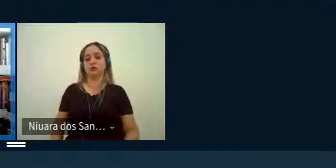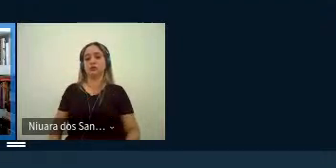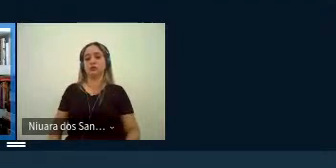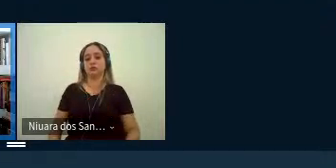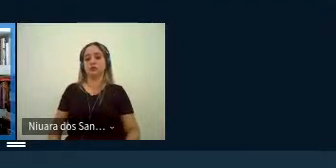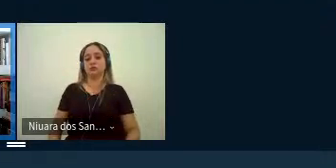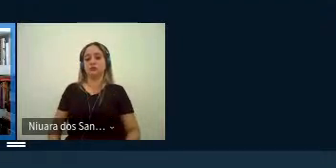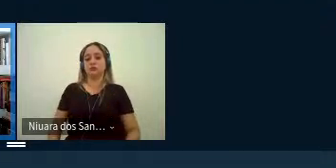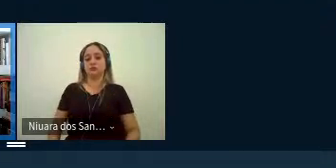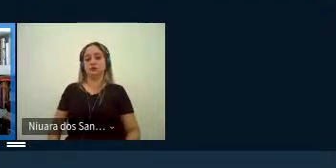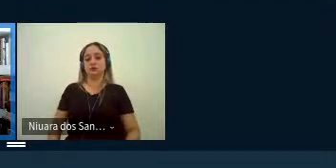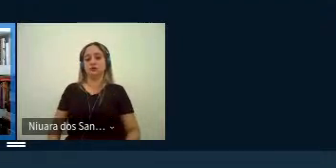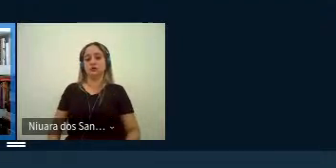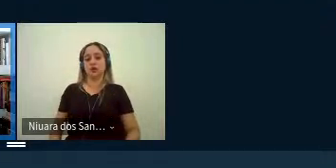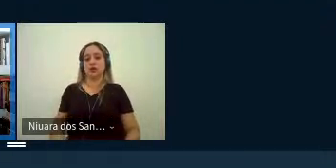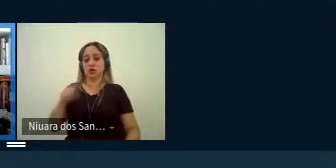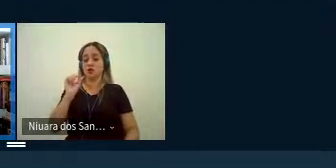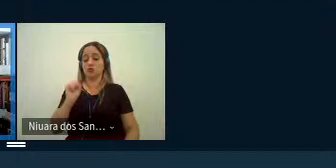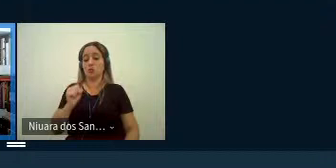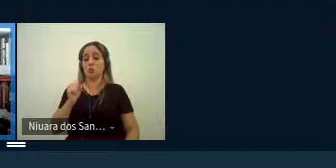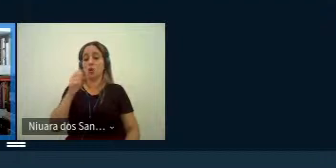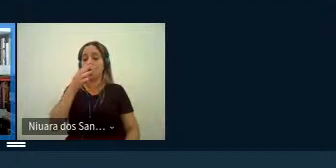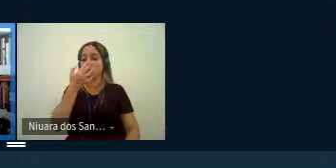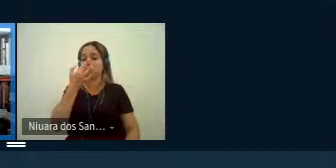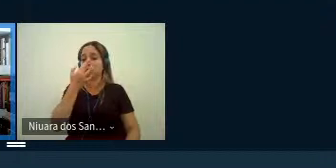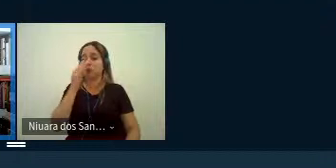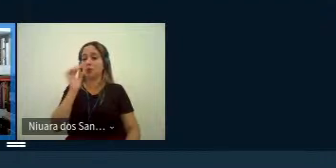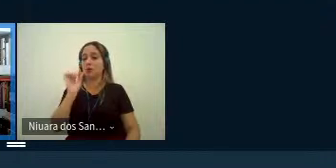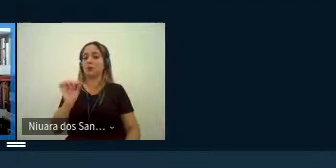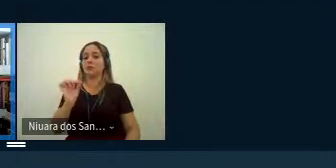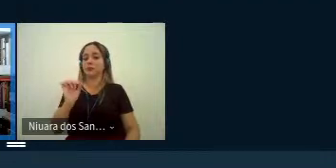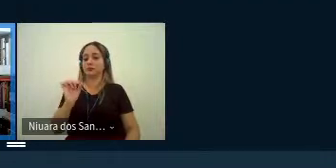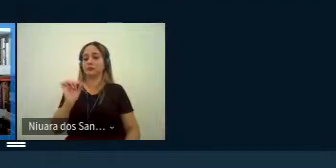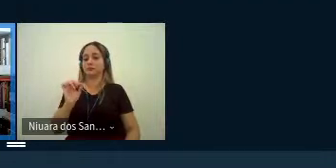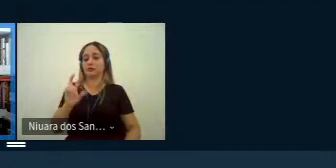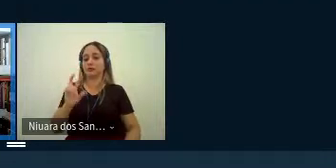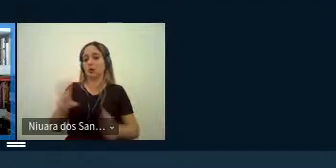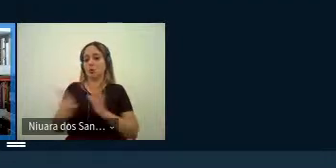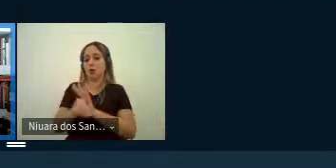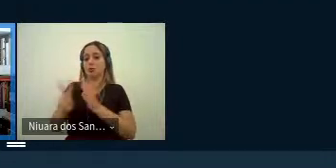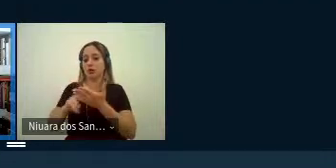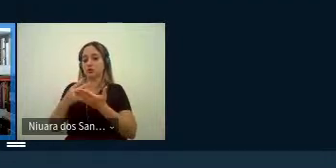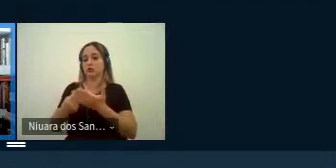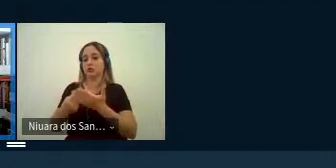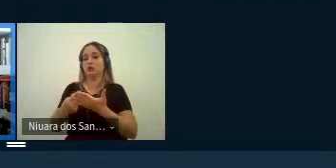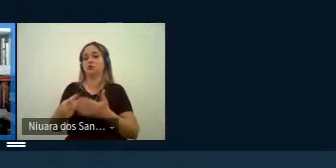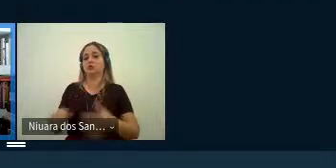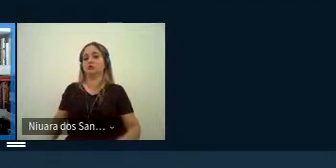e isso nós podemos observar nas falas de tradutores né